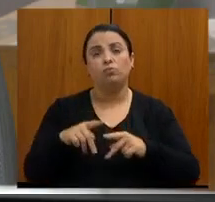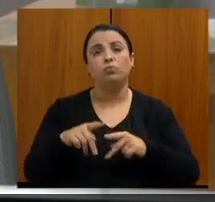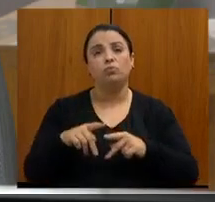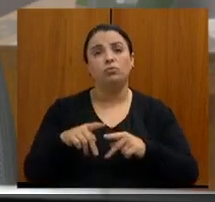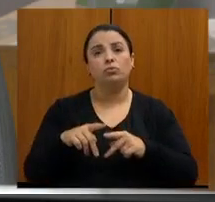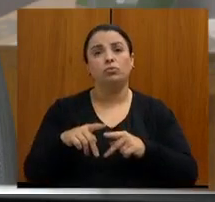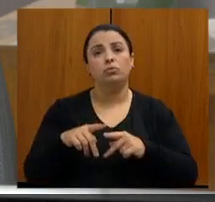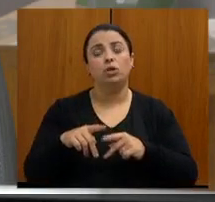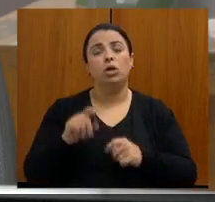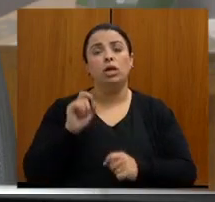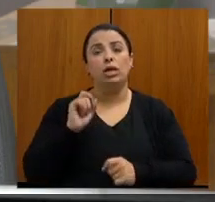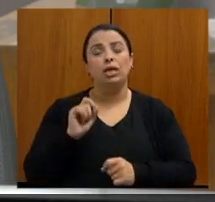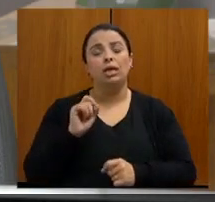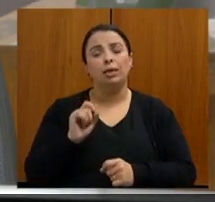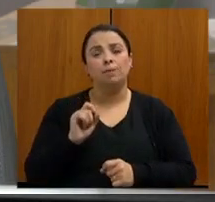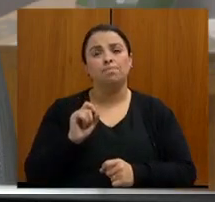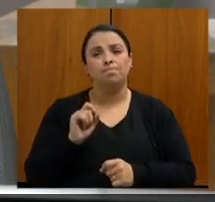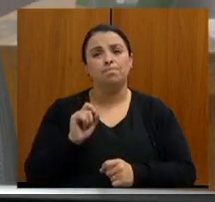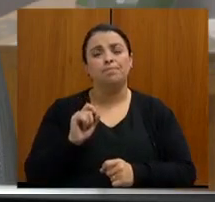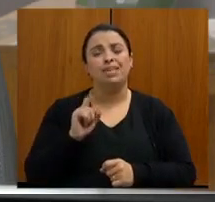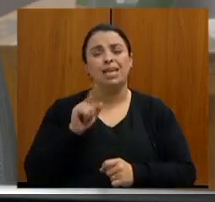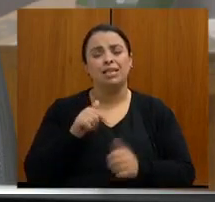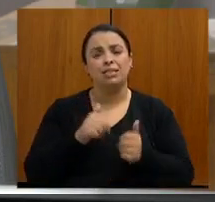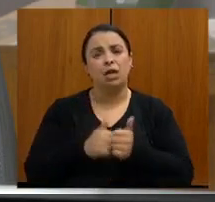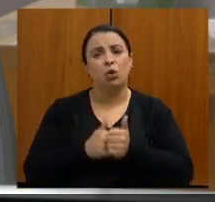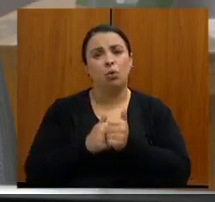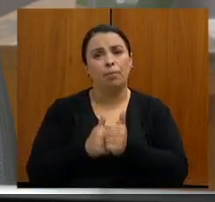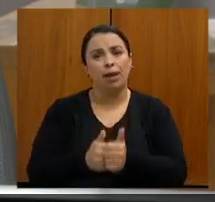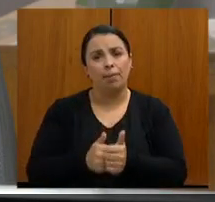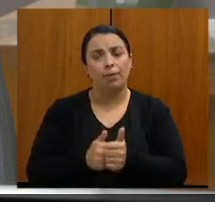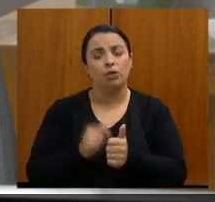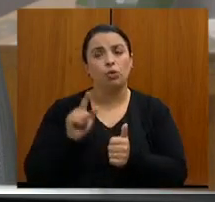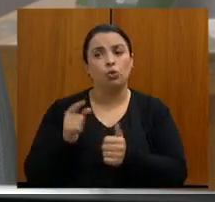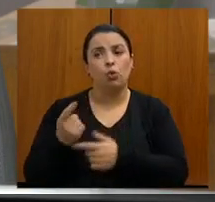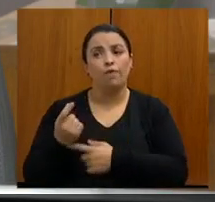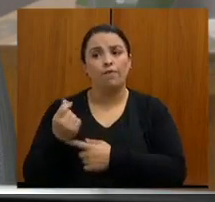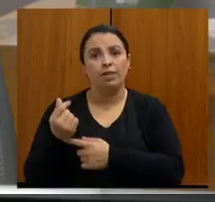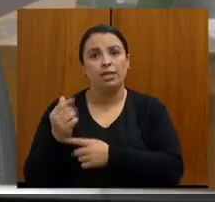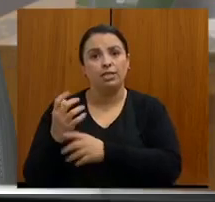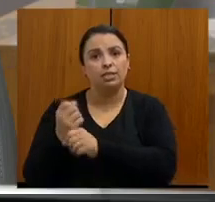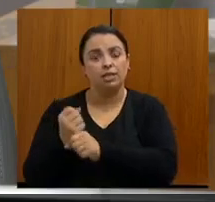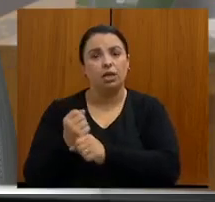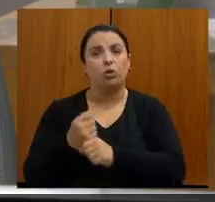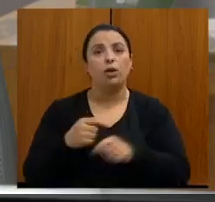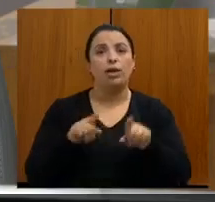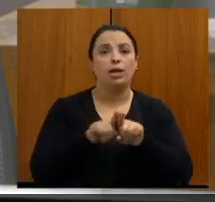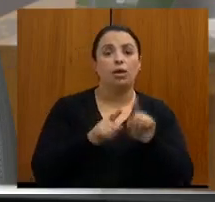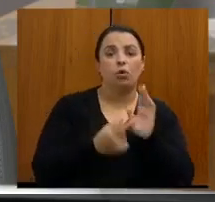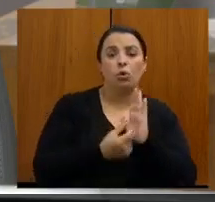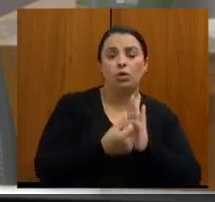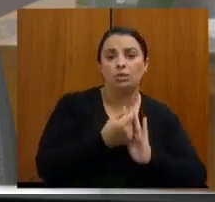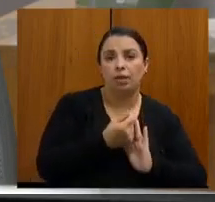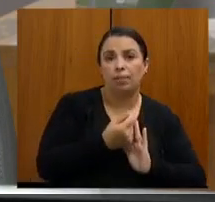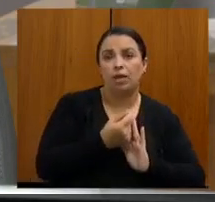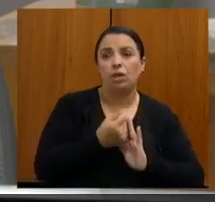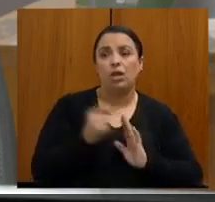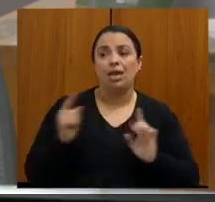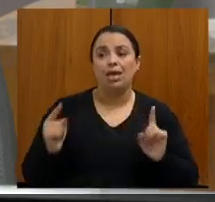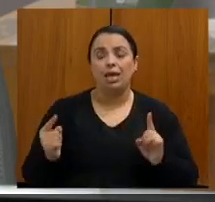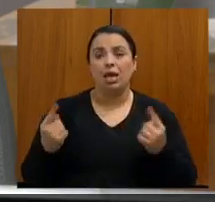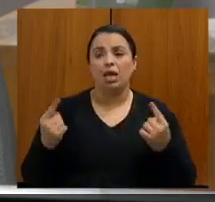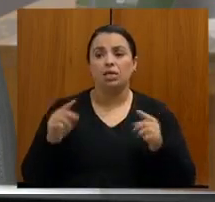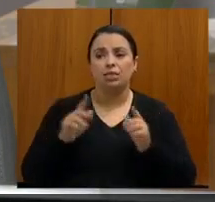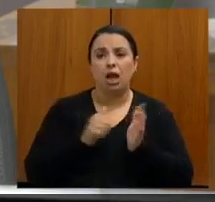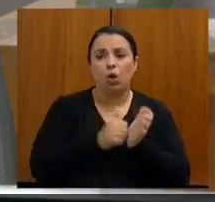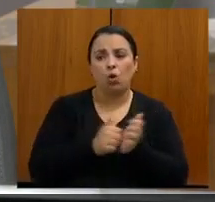acompanhamento do financeiro com o orçamentário fosse assegurado